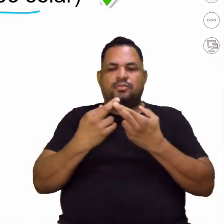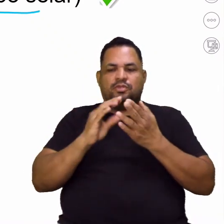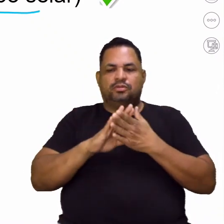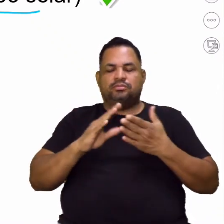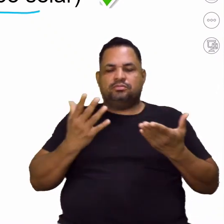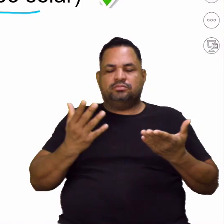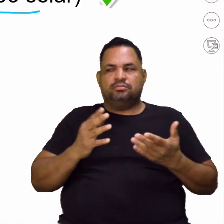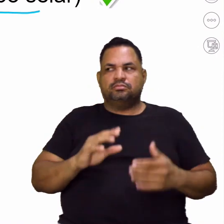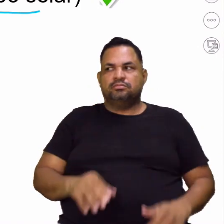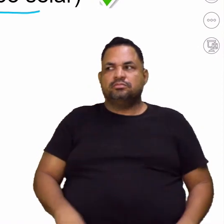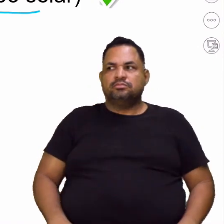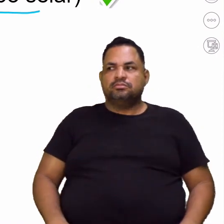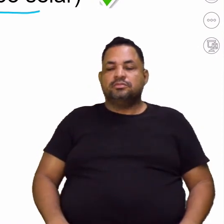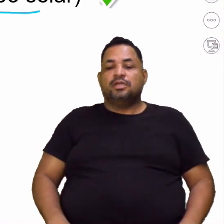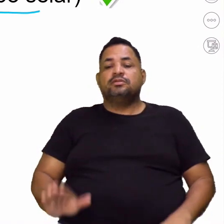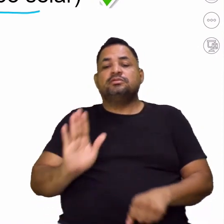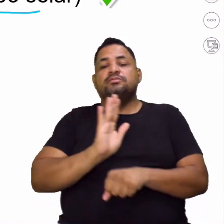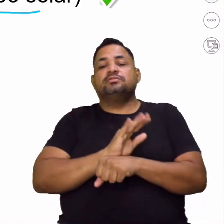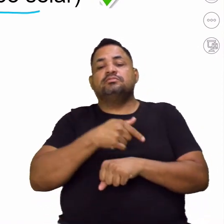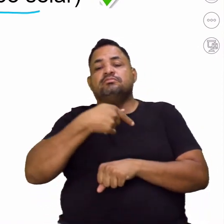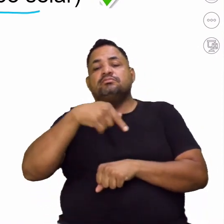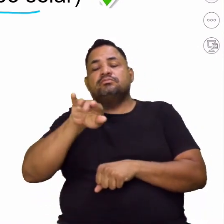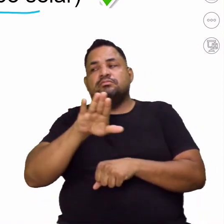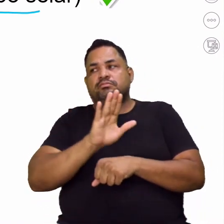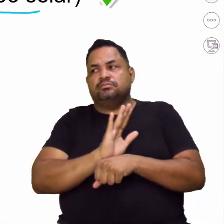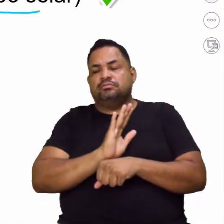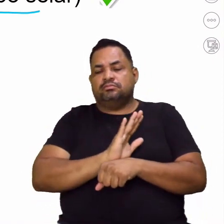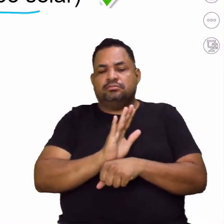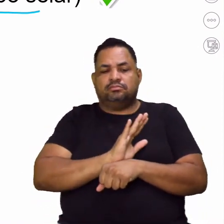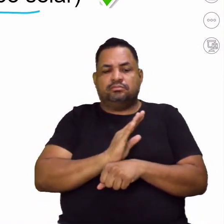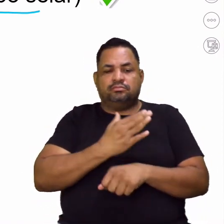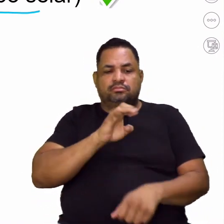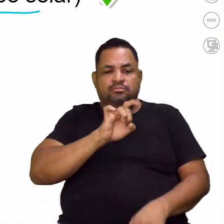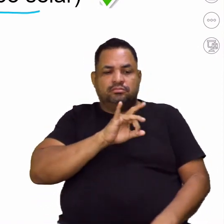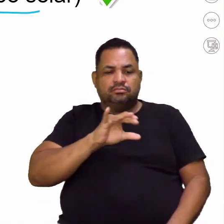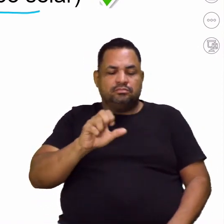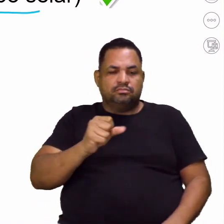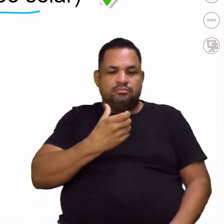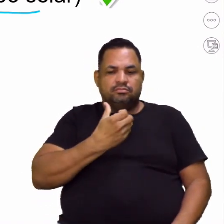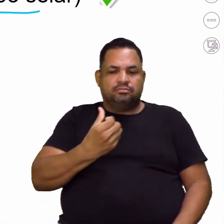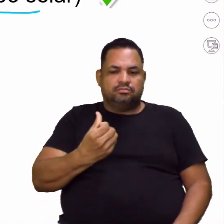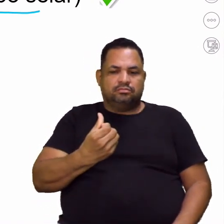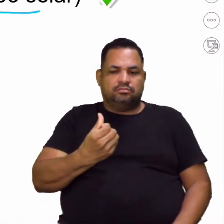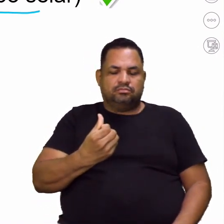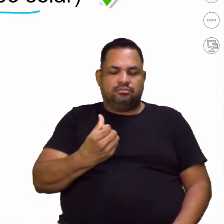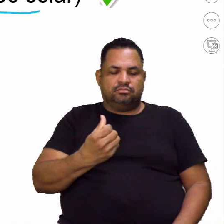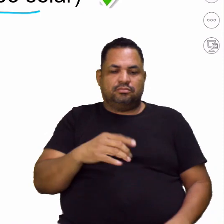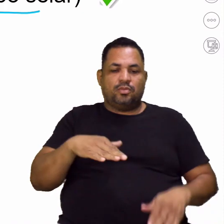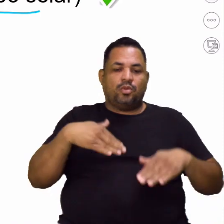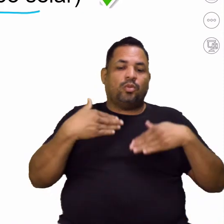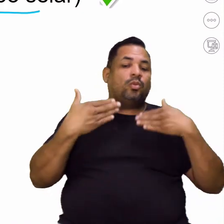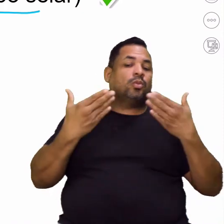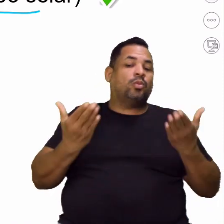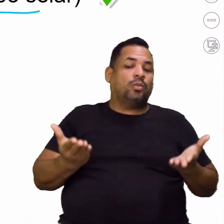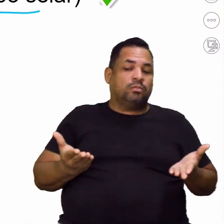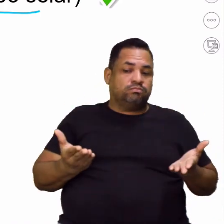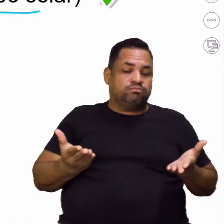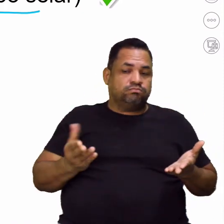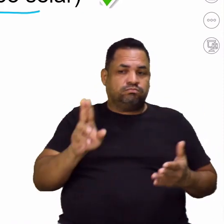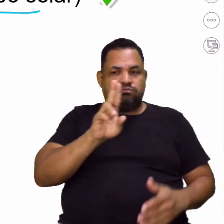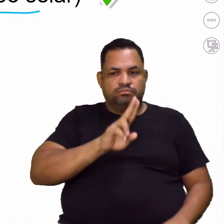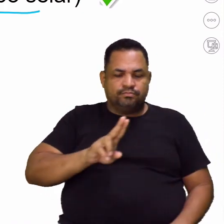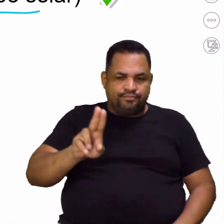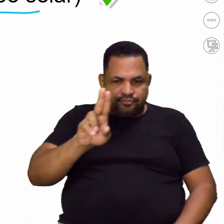exemplo, você vai ao cinema. Eu vou na sessão das seis. Aí, vai ser qual sessão que você vai usar?